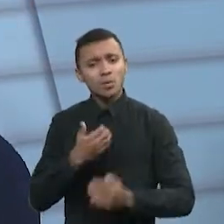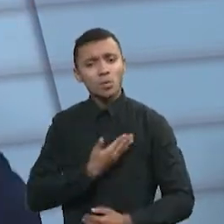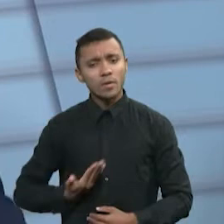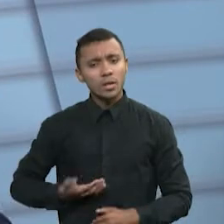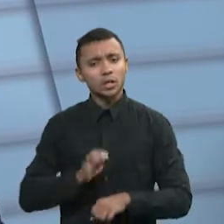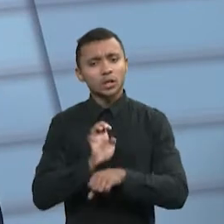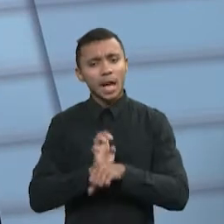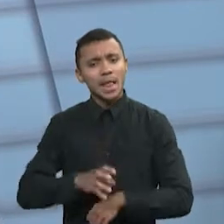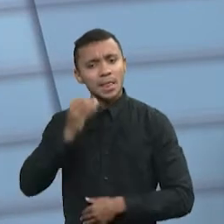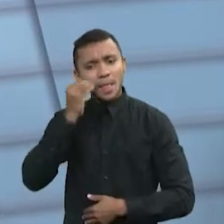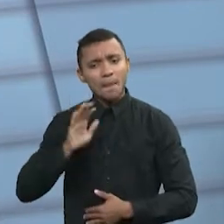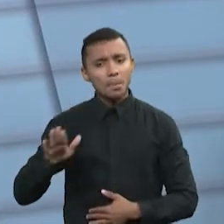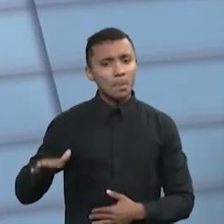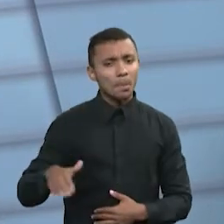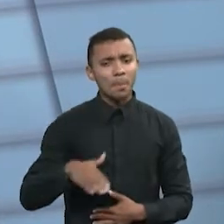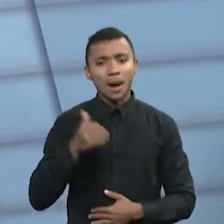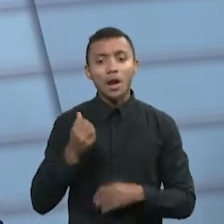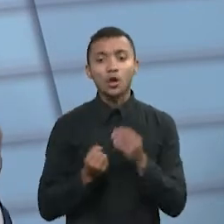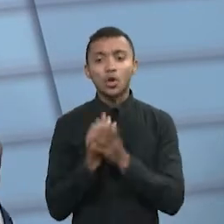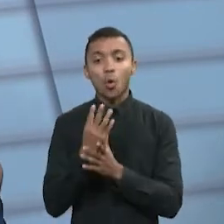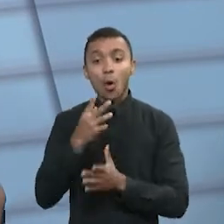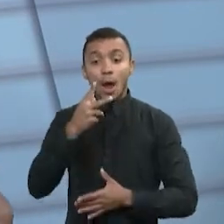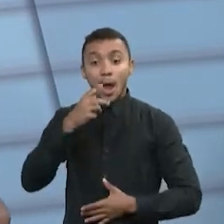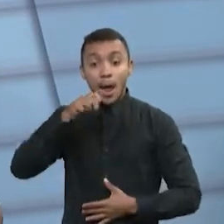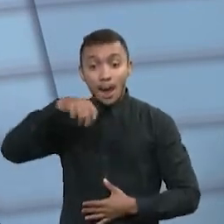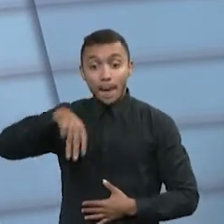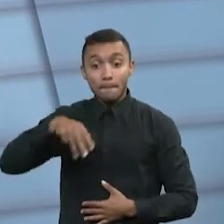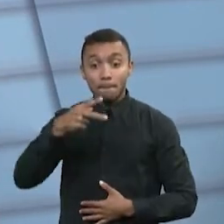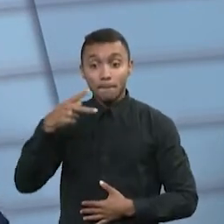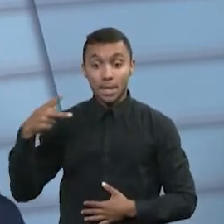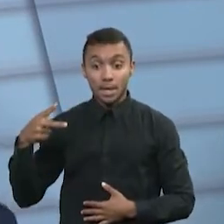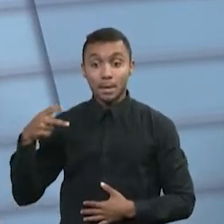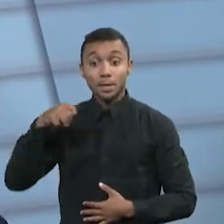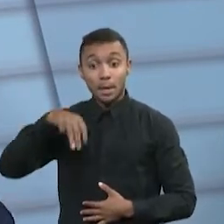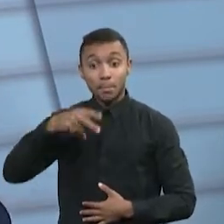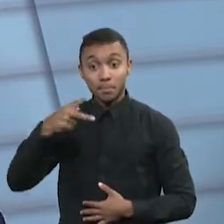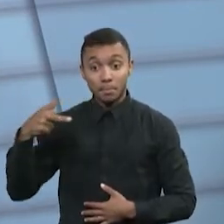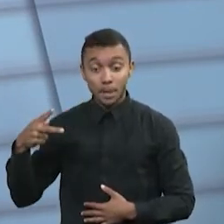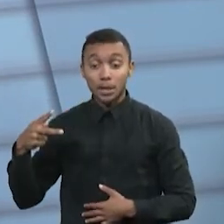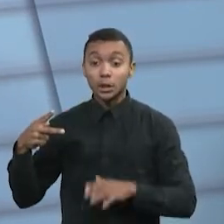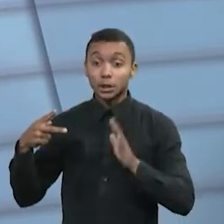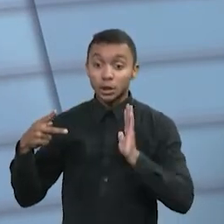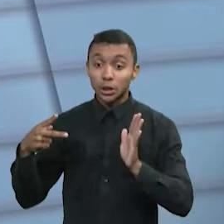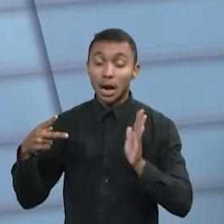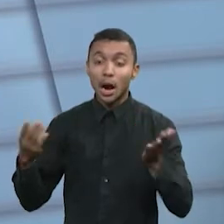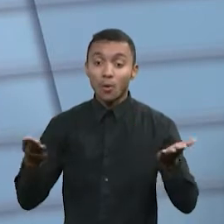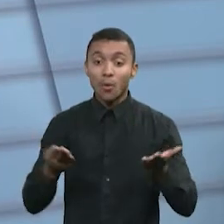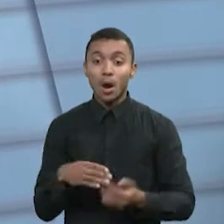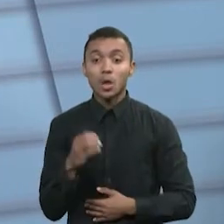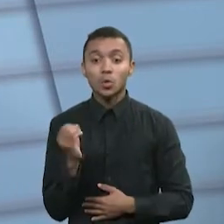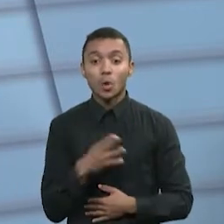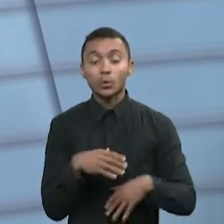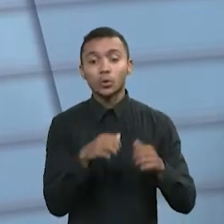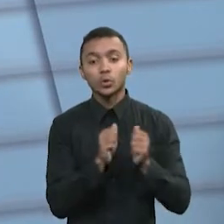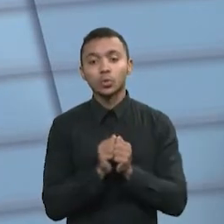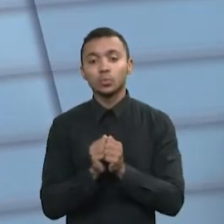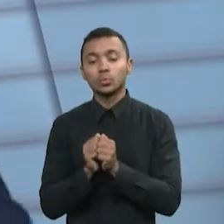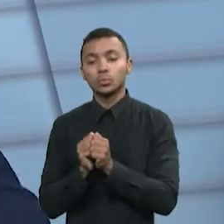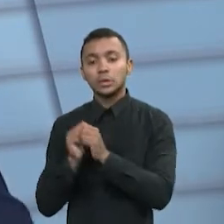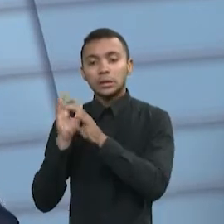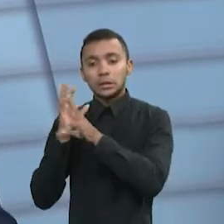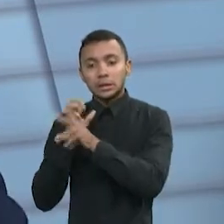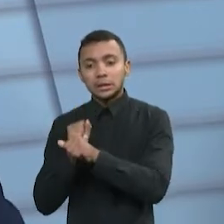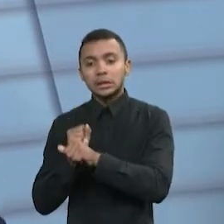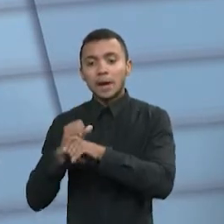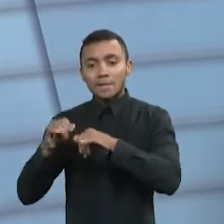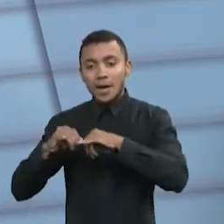durante a pandemia, que foram as MPs, ele também, agora, recentemente, ele trouxe essa portaria através do Ministério da Fazenda, da PGFN, para